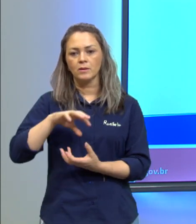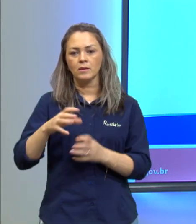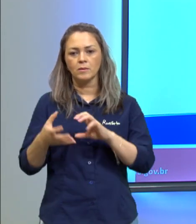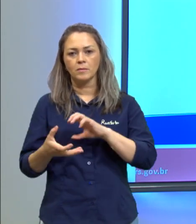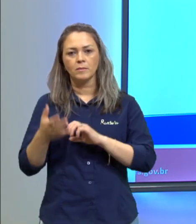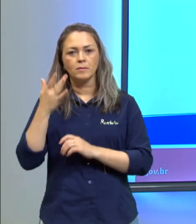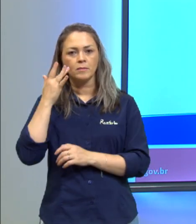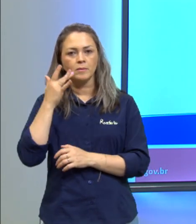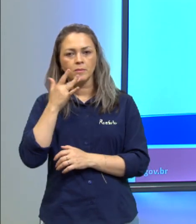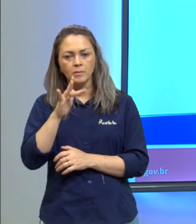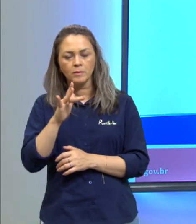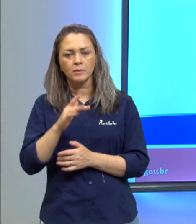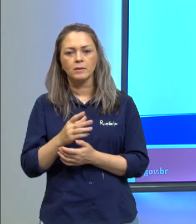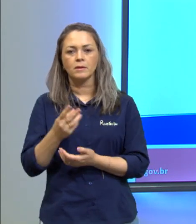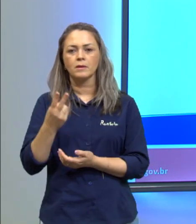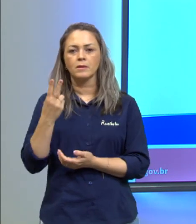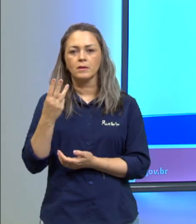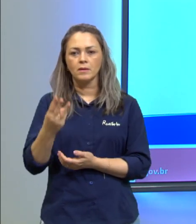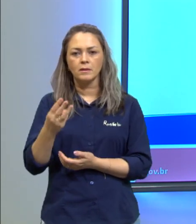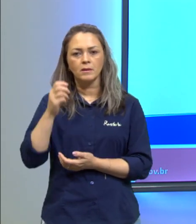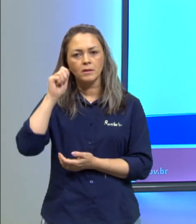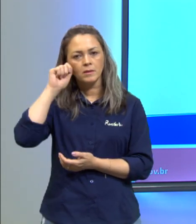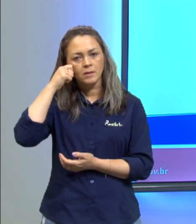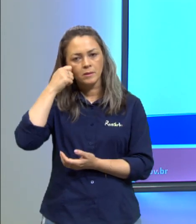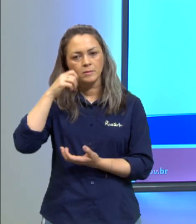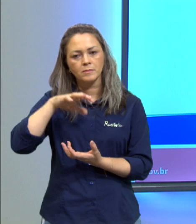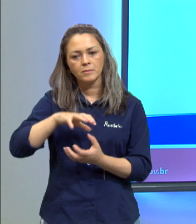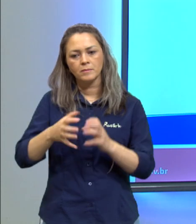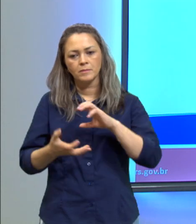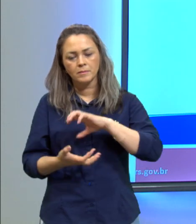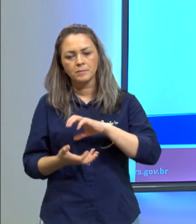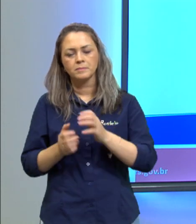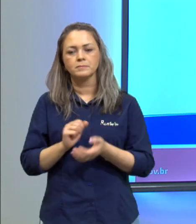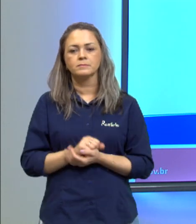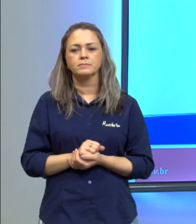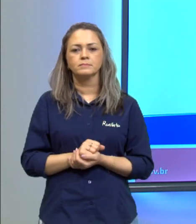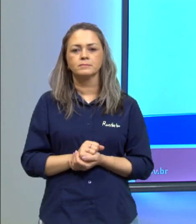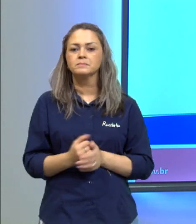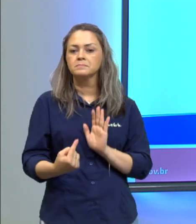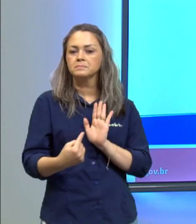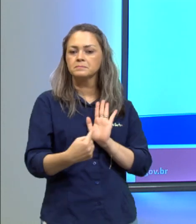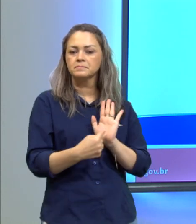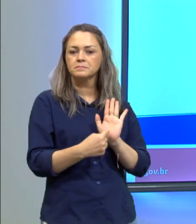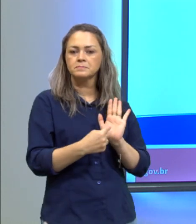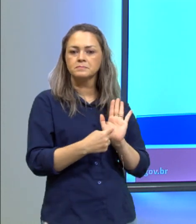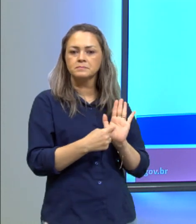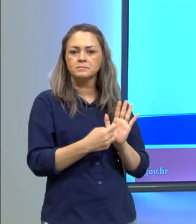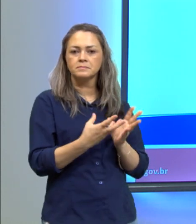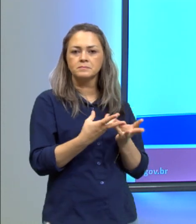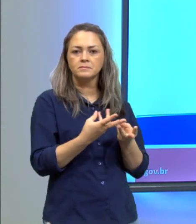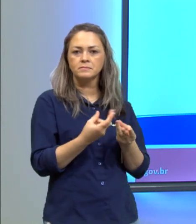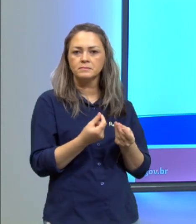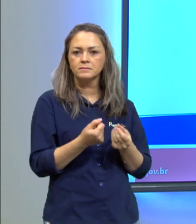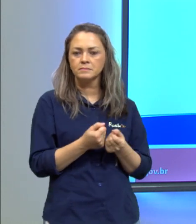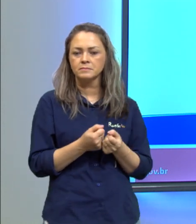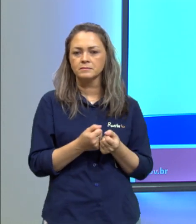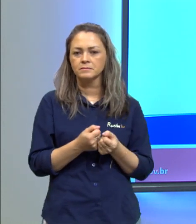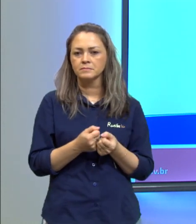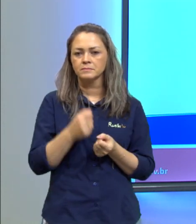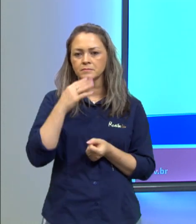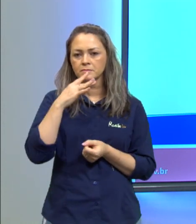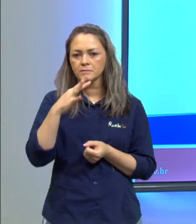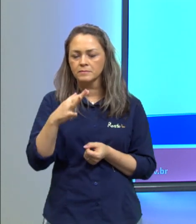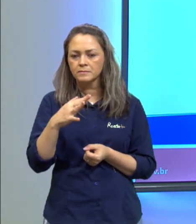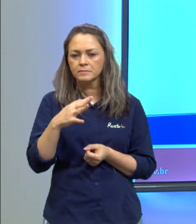brancas e três bolas pretas o indicativo dessa quantidade de cores